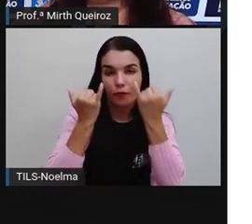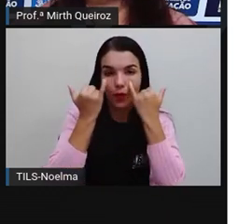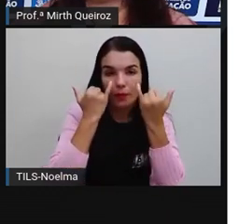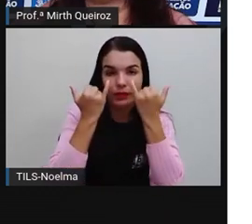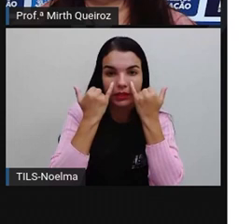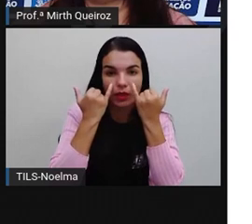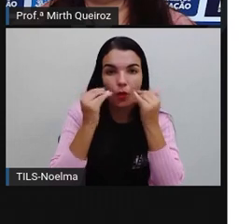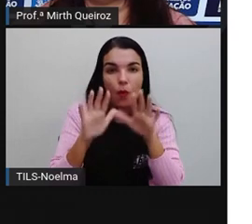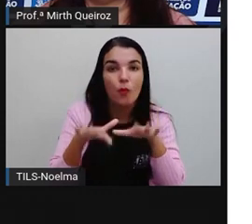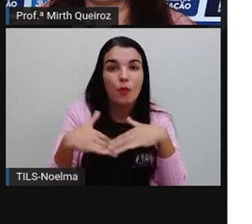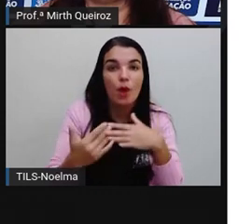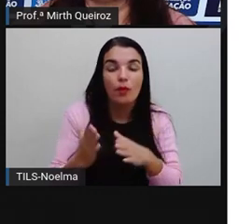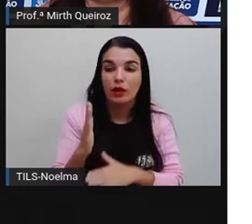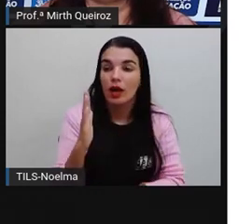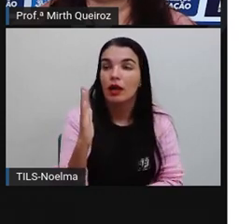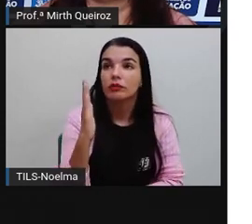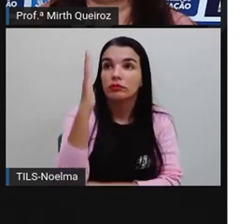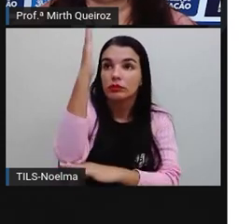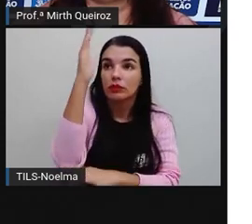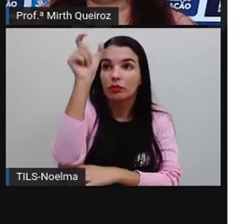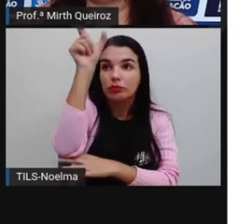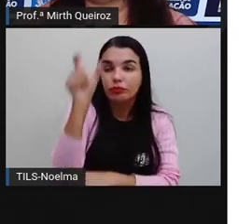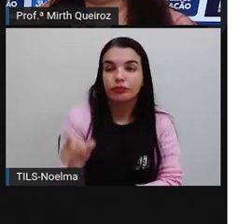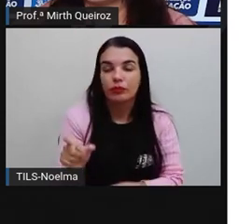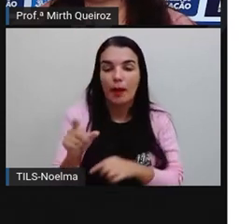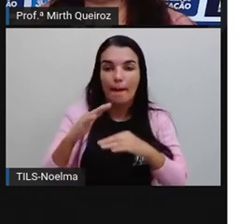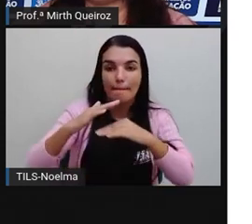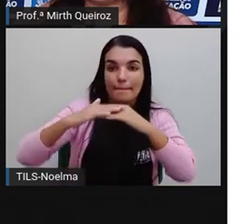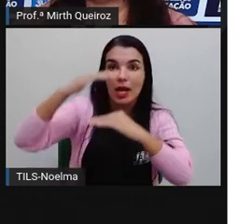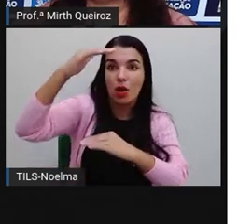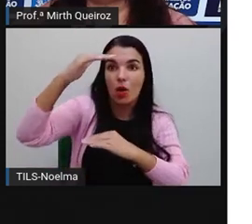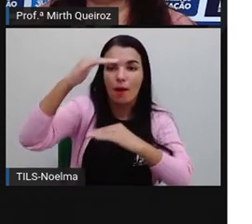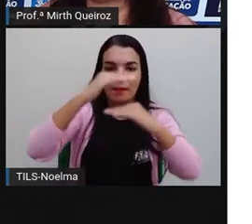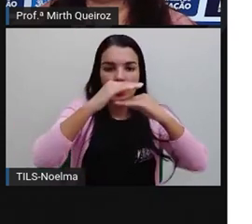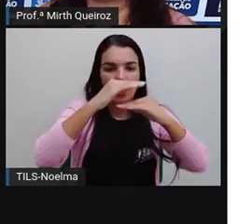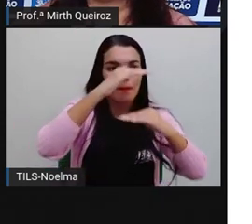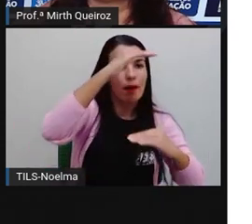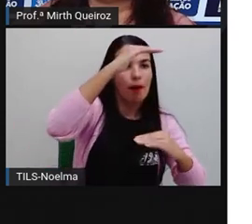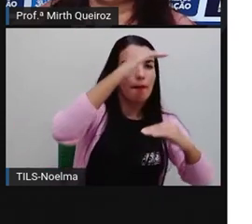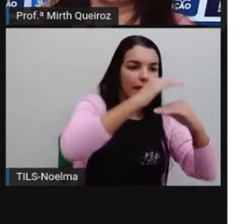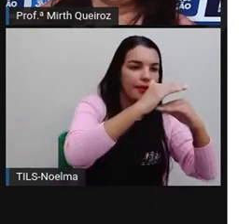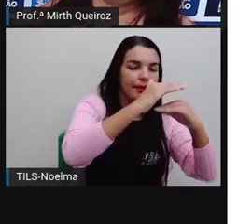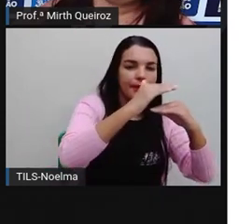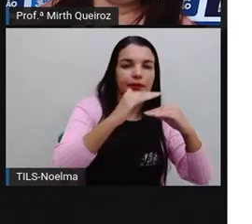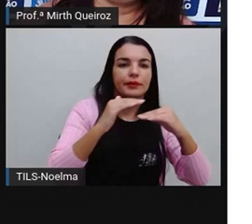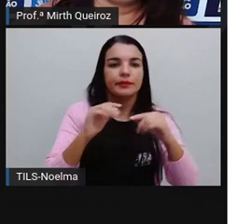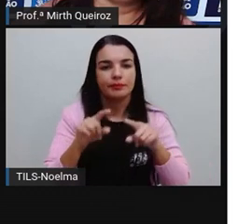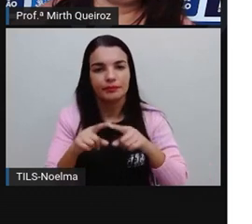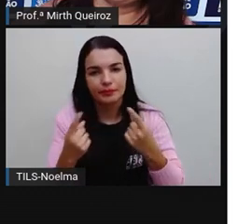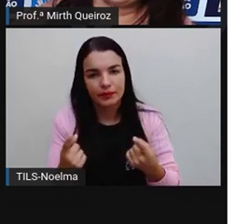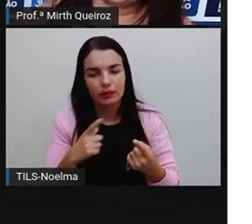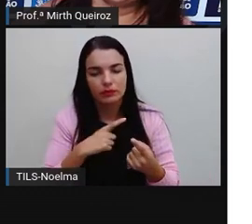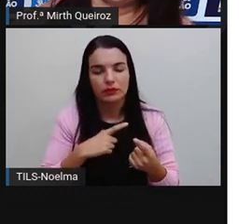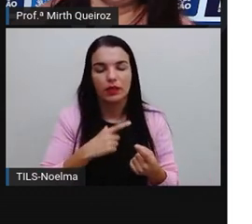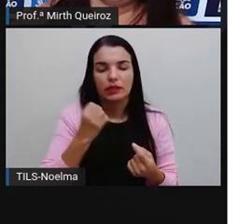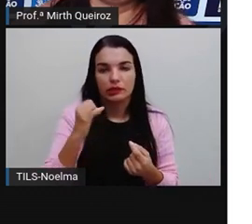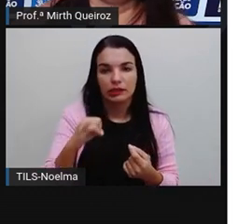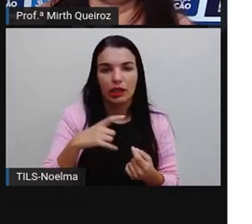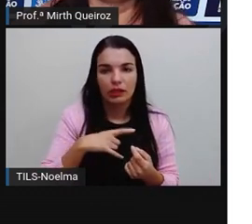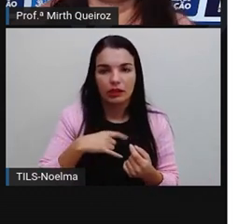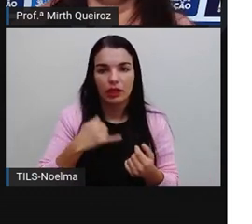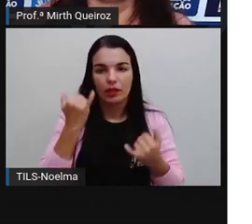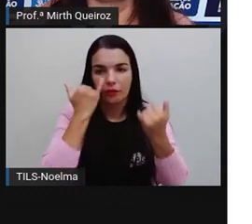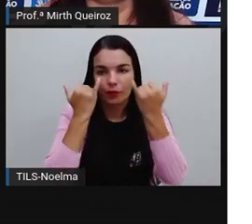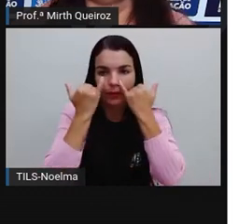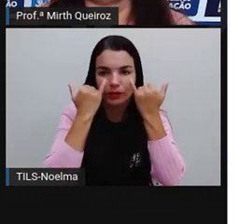altura dessas colunas, né? Onde os dados em maior quantidade, as colunas vão estar maiores. Em